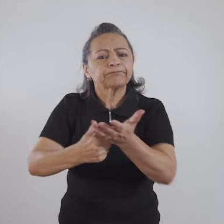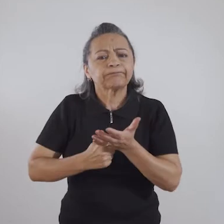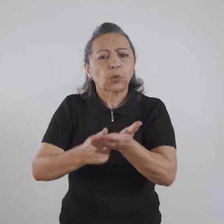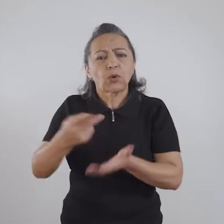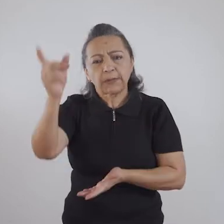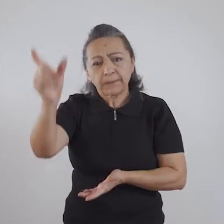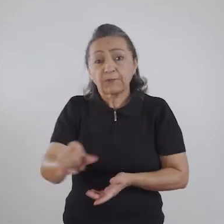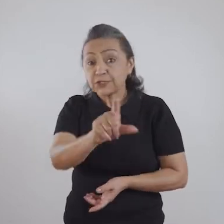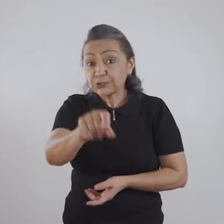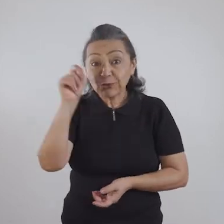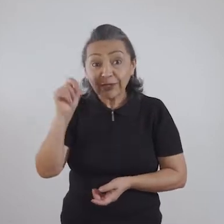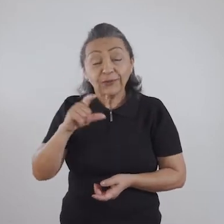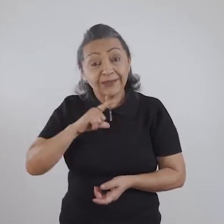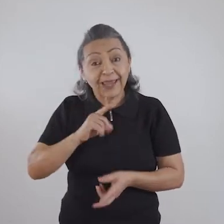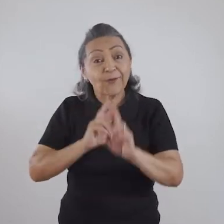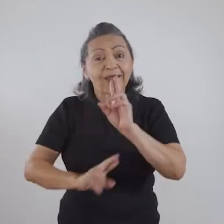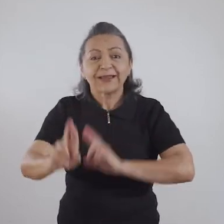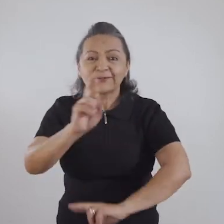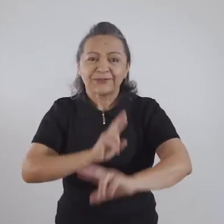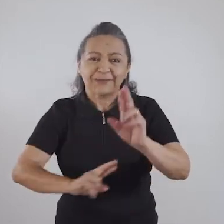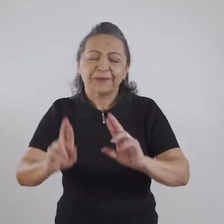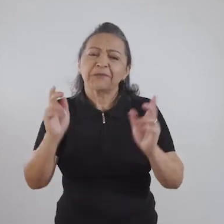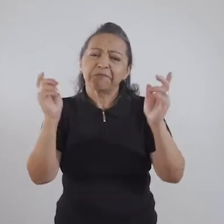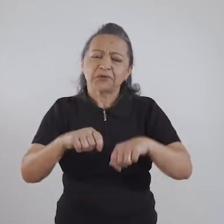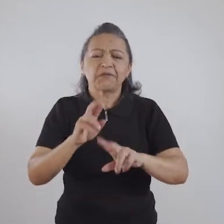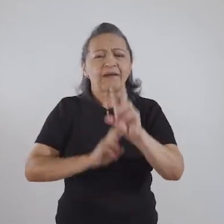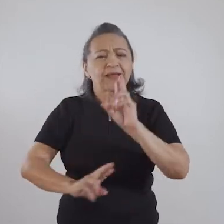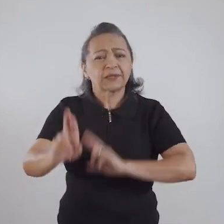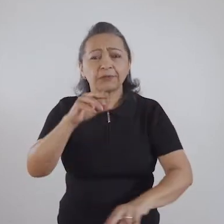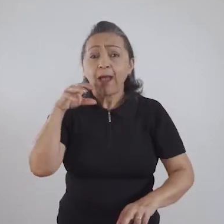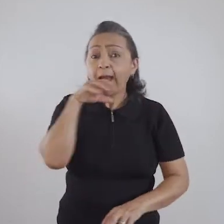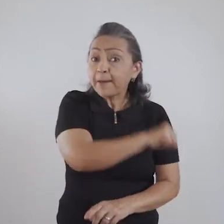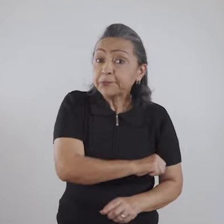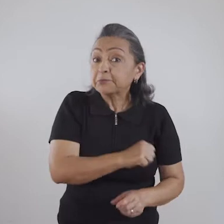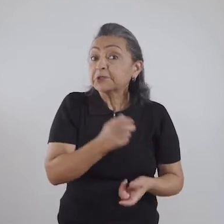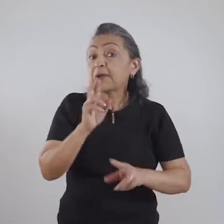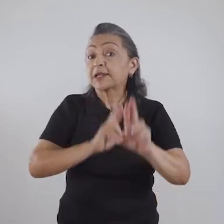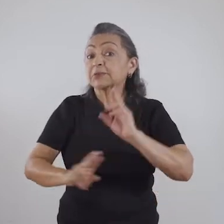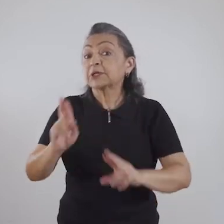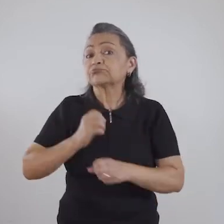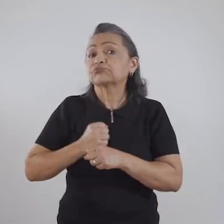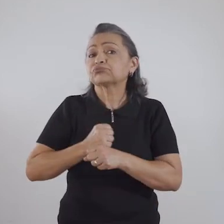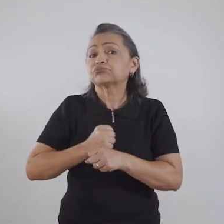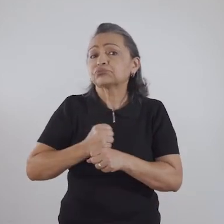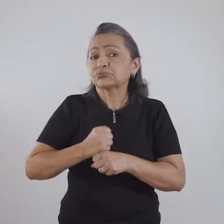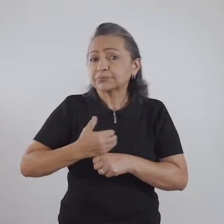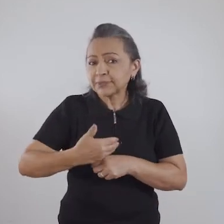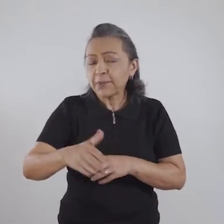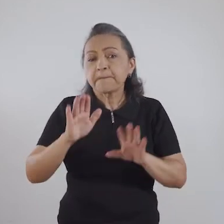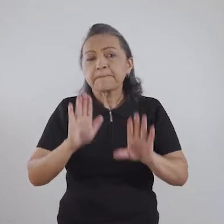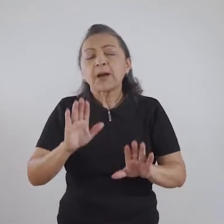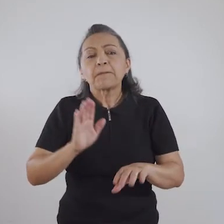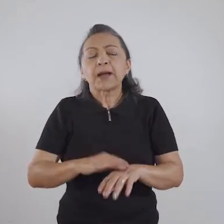com a outra pessoa, que você escolheu ter um relacionamento. Que pode ser um relacionamento rápido, pode ser um relacionamento de maior